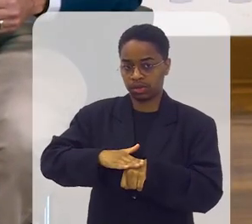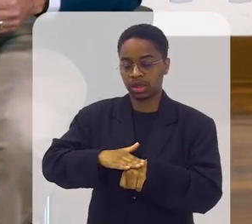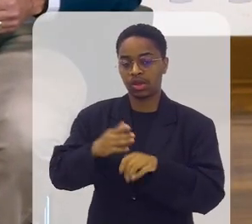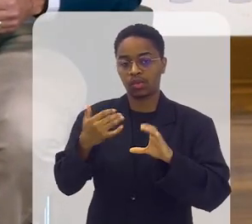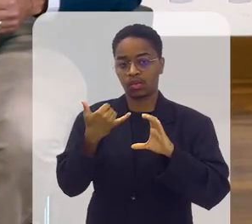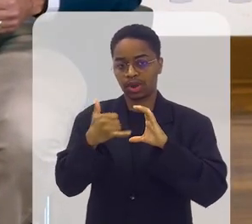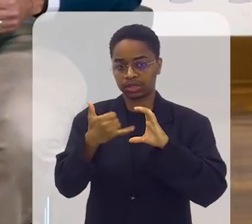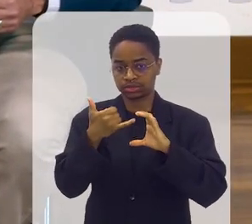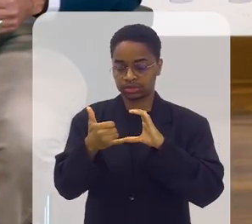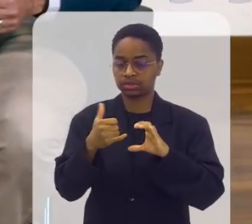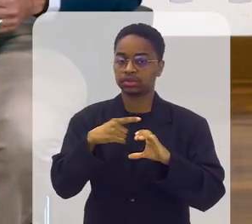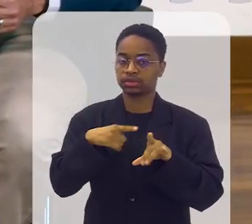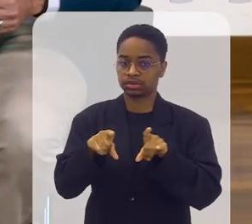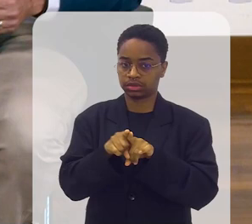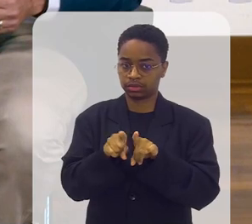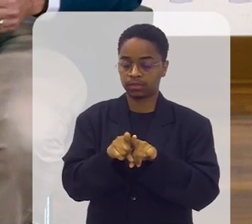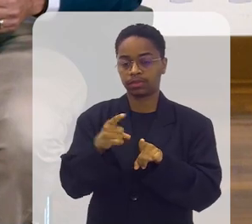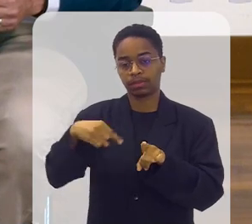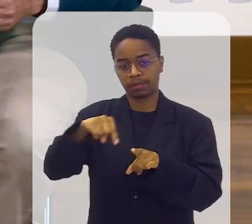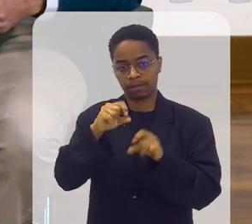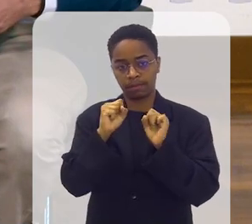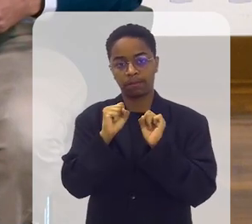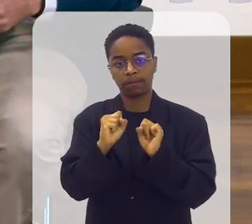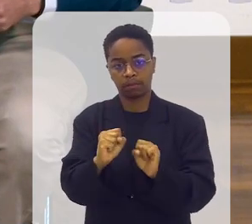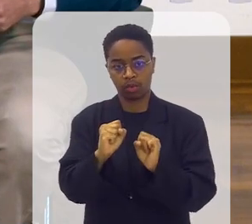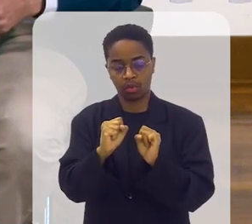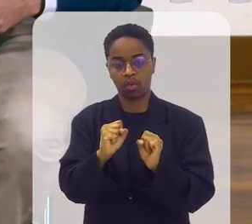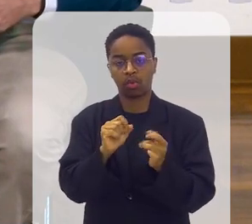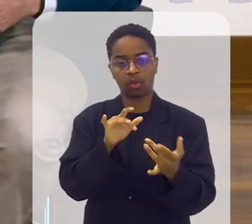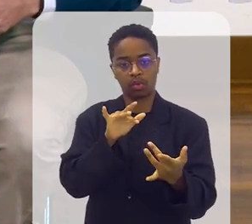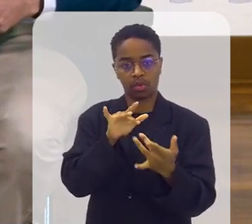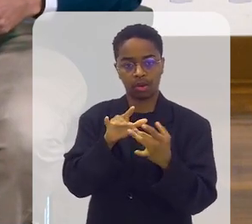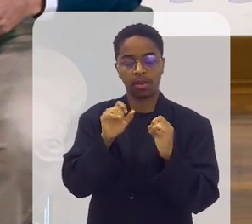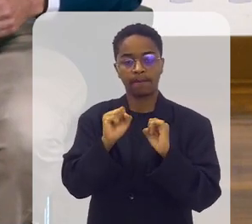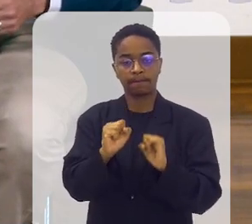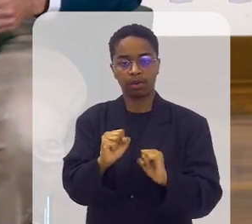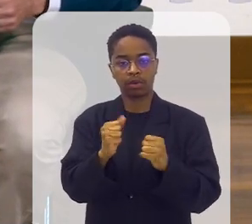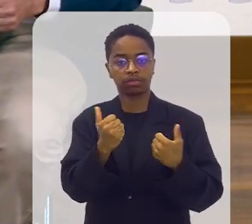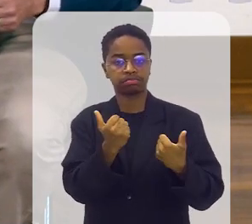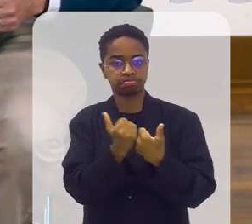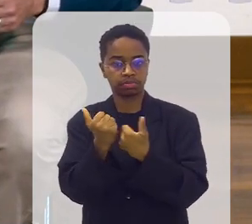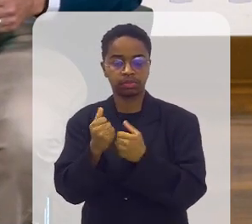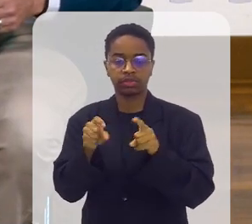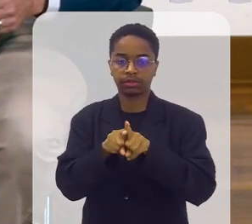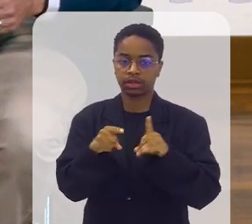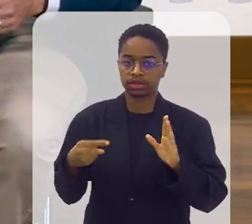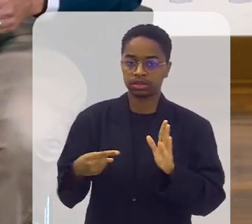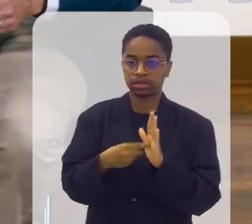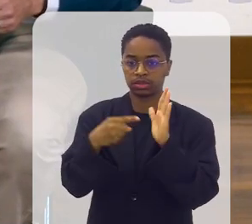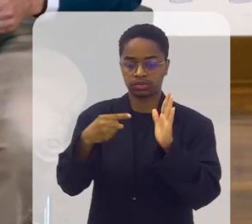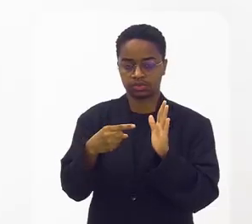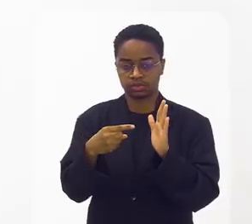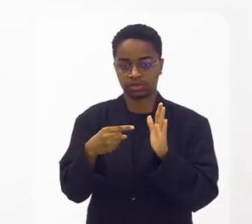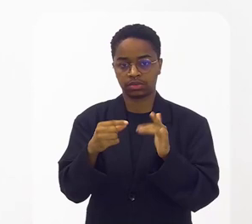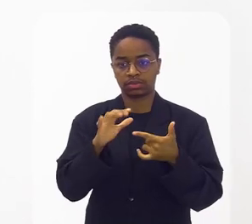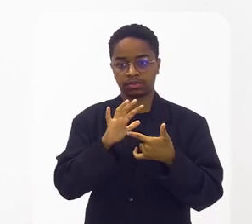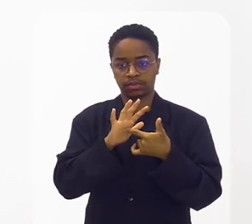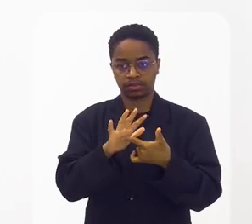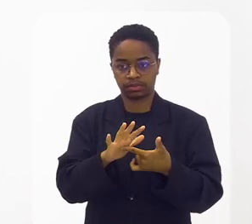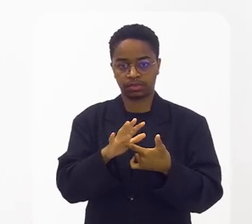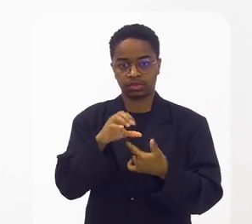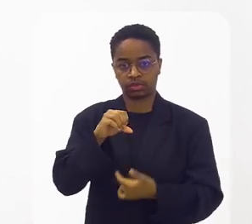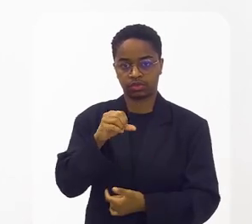que é um número de WhatsApp também, onde as pessoas podem estar contribuindo e fazendo suas denúncias, que é o